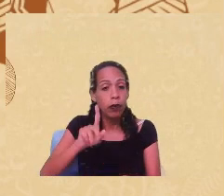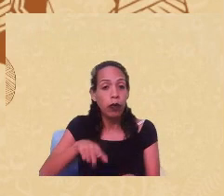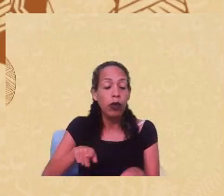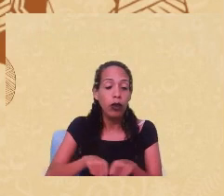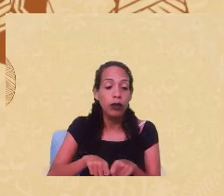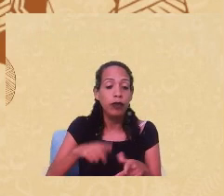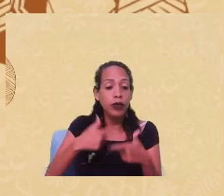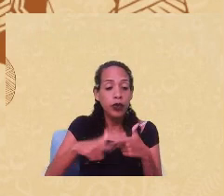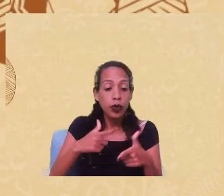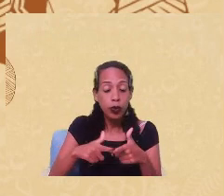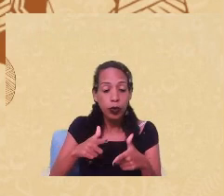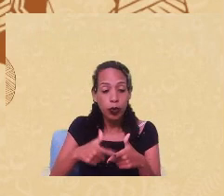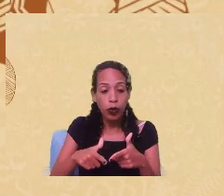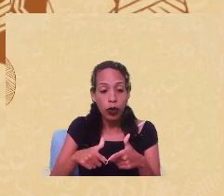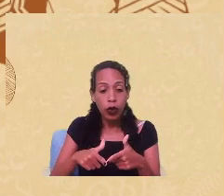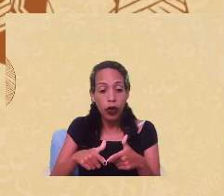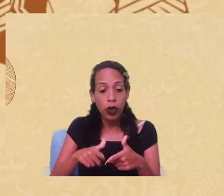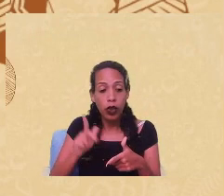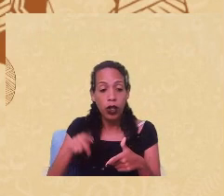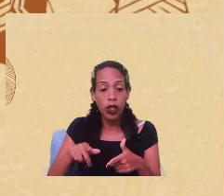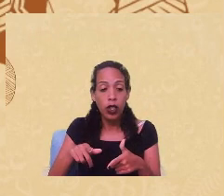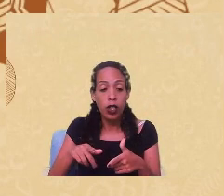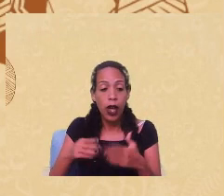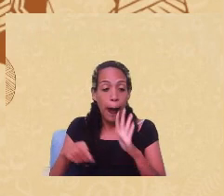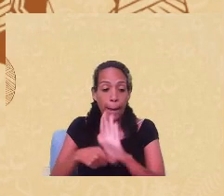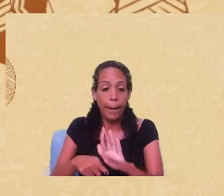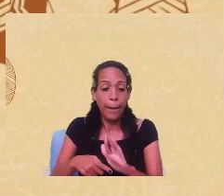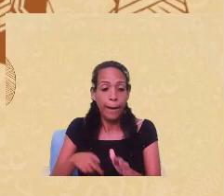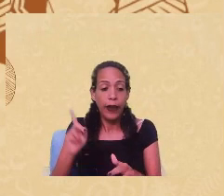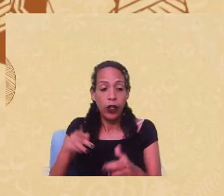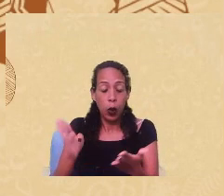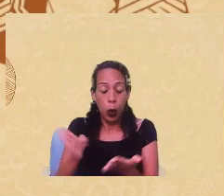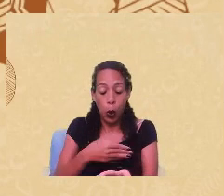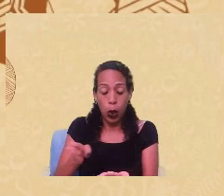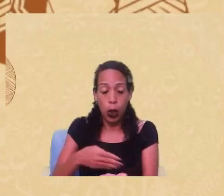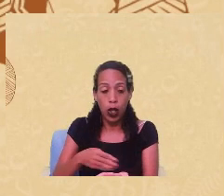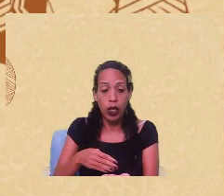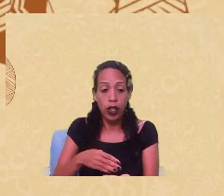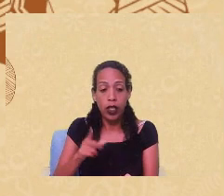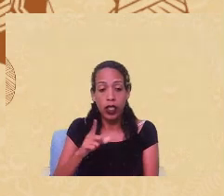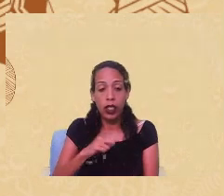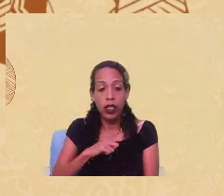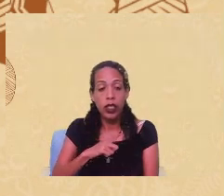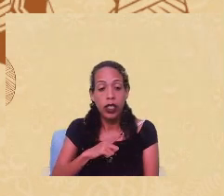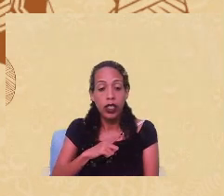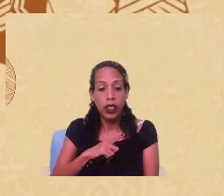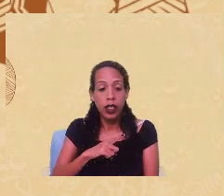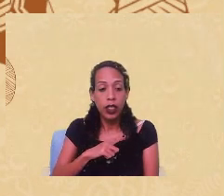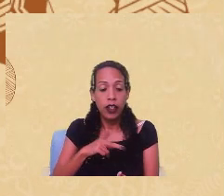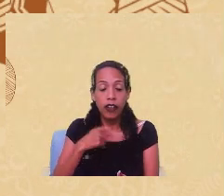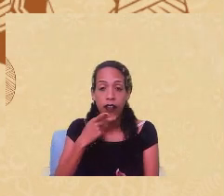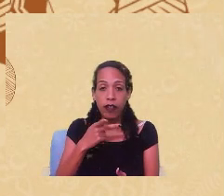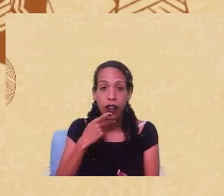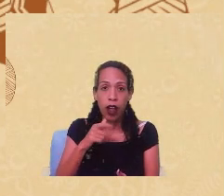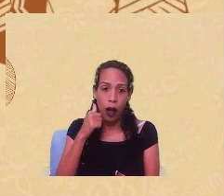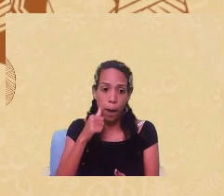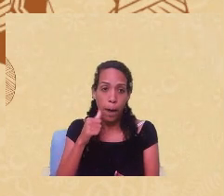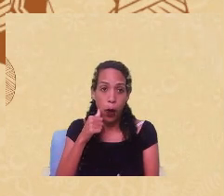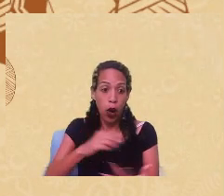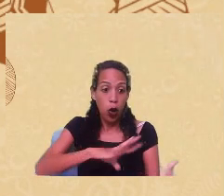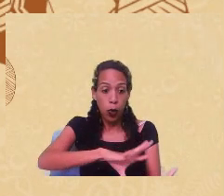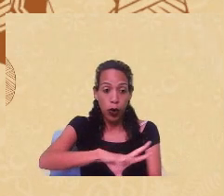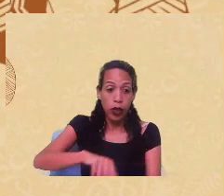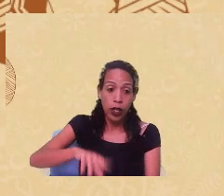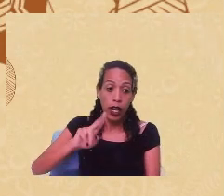problema que a Carla Cotireni apresenta muito bem no seu livro, né, o que é a interseccionalidade, quando ela diz a mulher universal do feminismo é